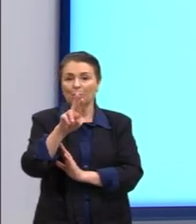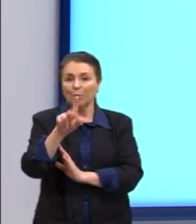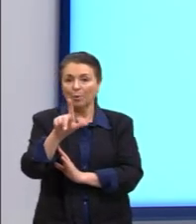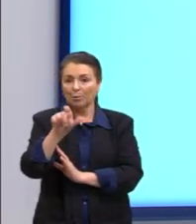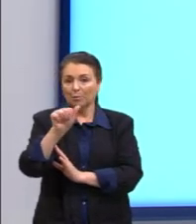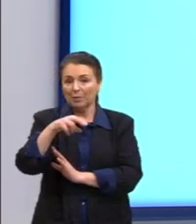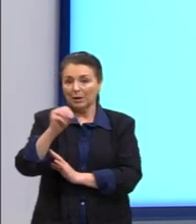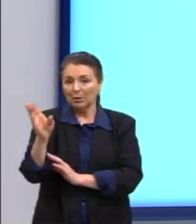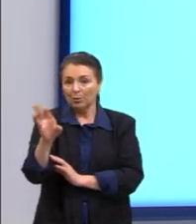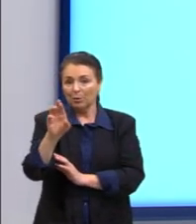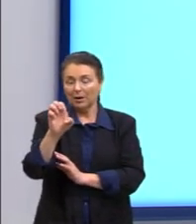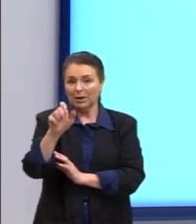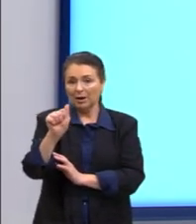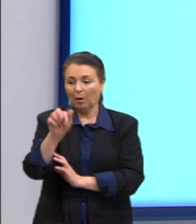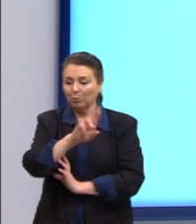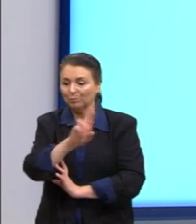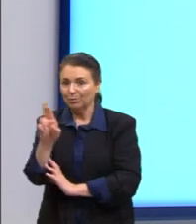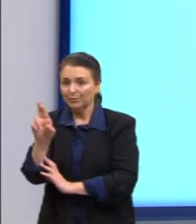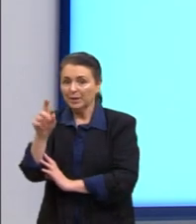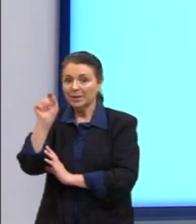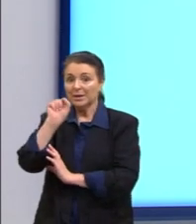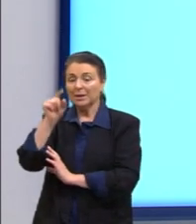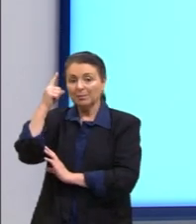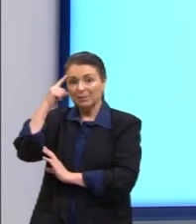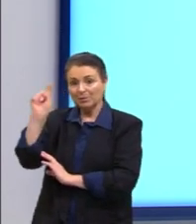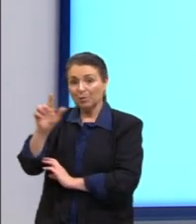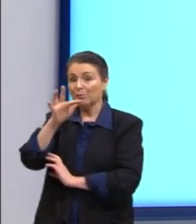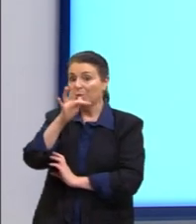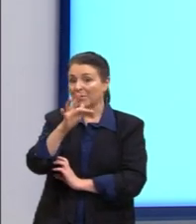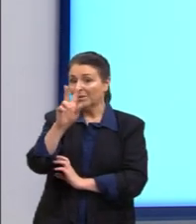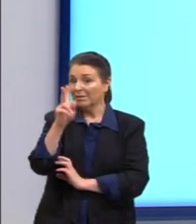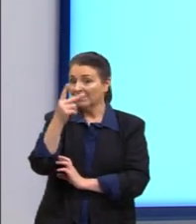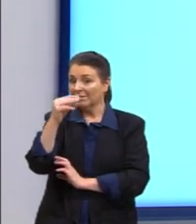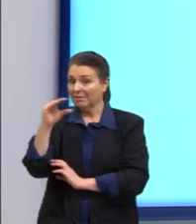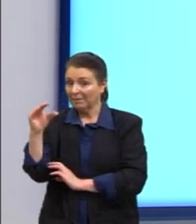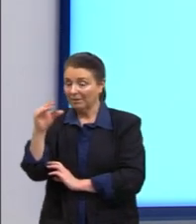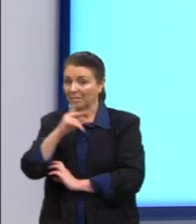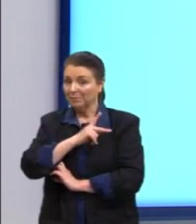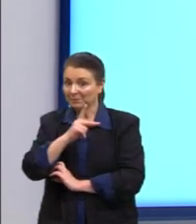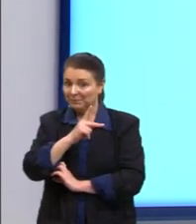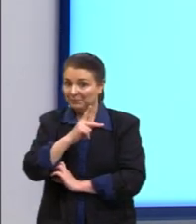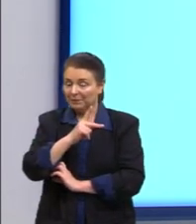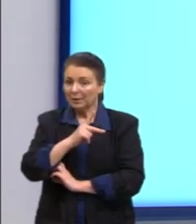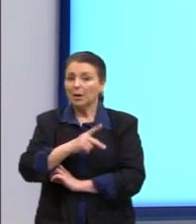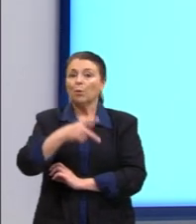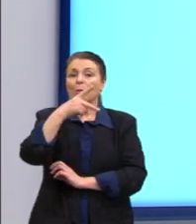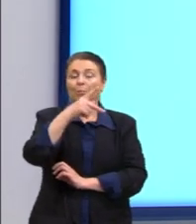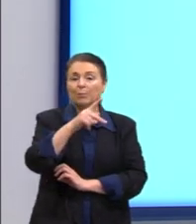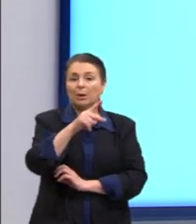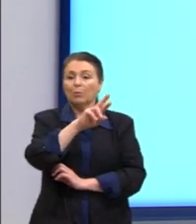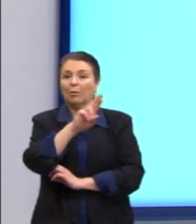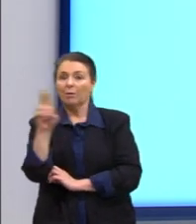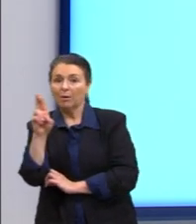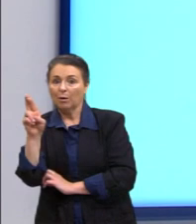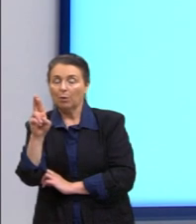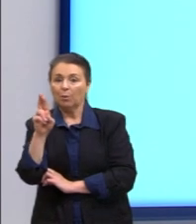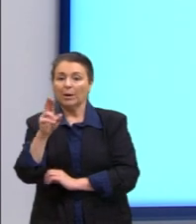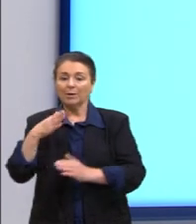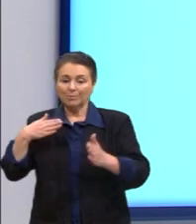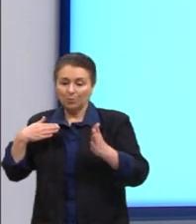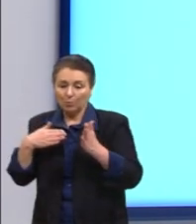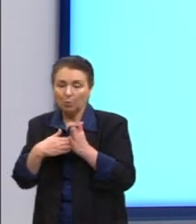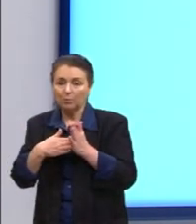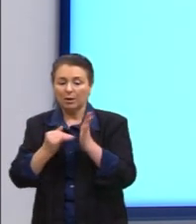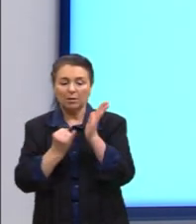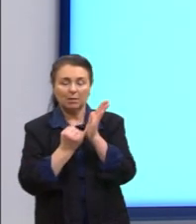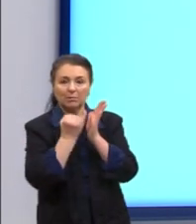dos maiores pensadores desse plano real vai ser o Fernando Henrique Cardoso. O plano real consegue conter a inflação. Olhem